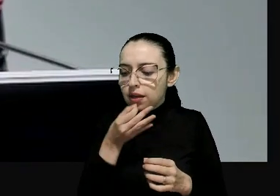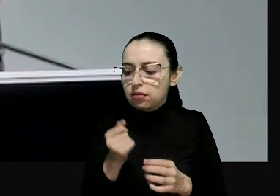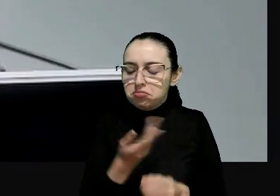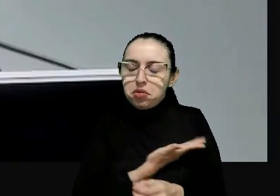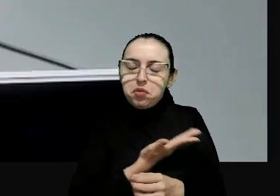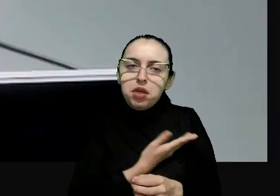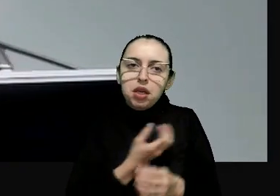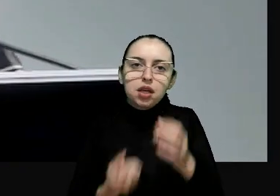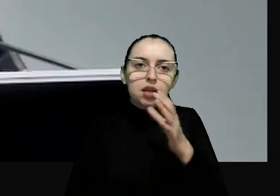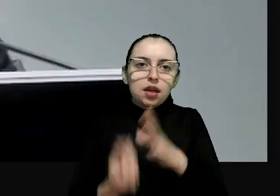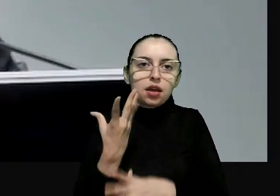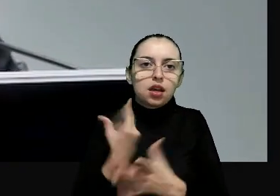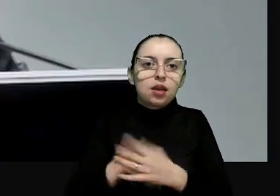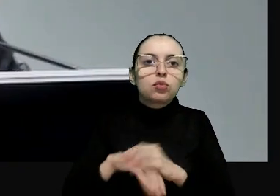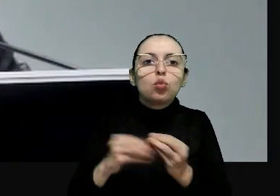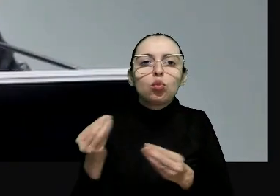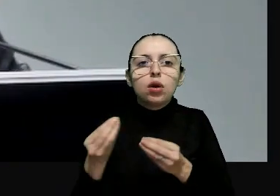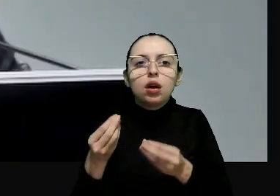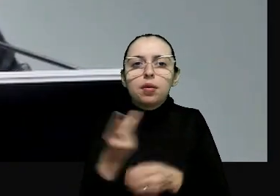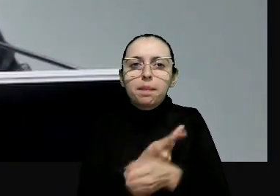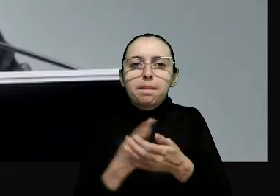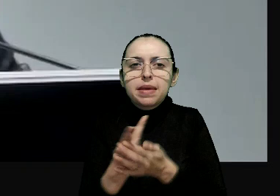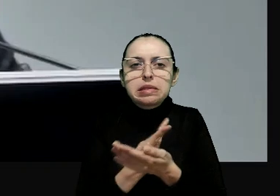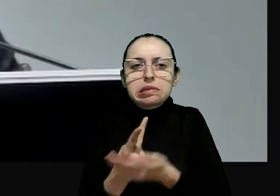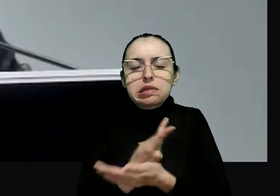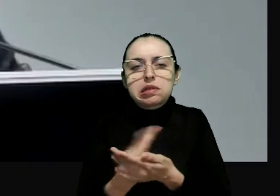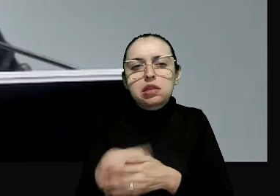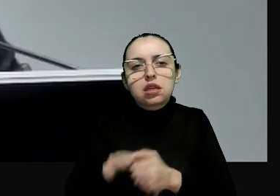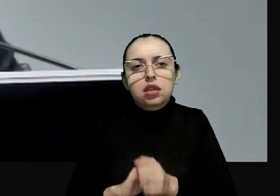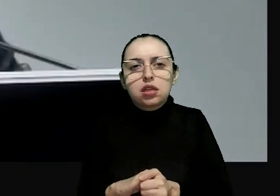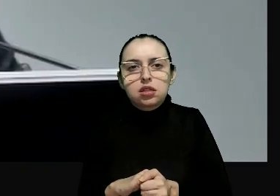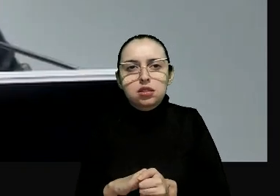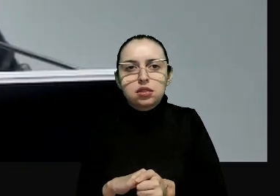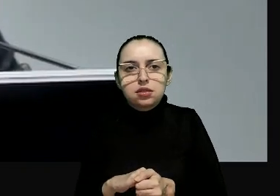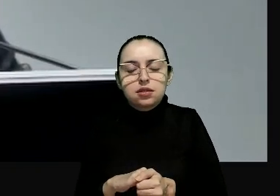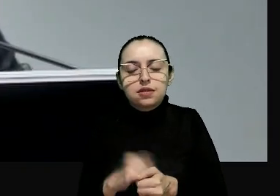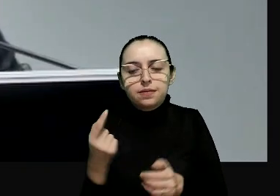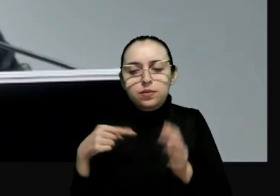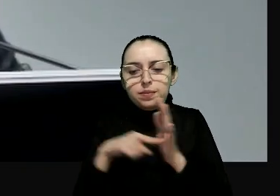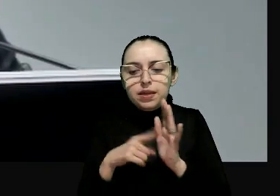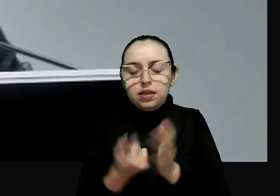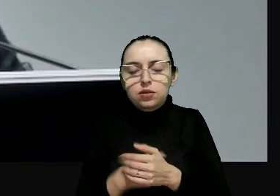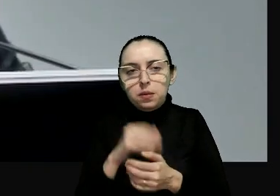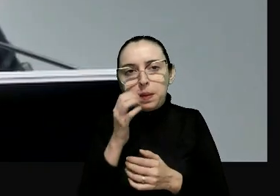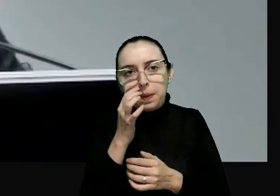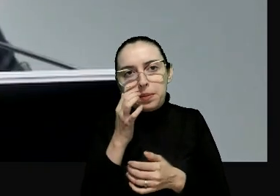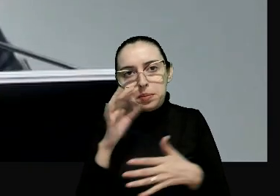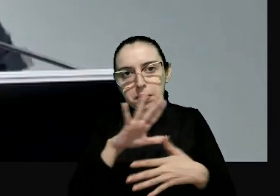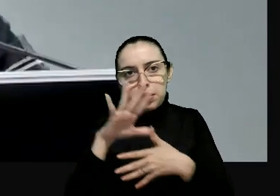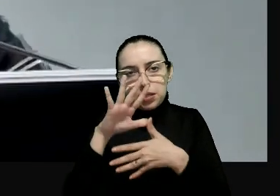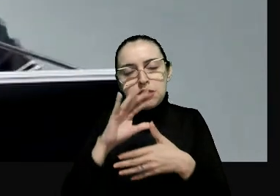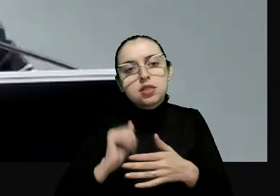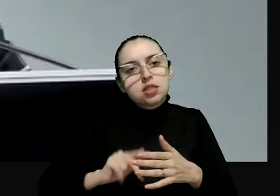meus colegas e foi criado um observatório de impacto estrutural para mensurar o mandato transformador do sistema interamericano,